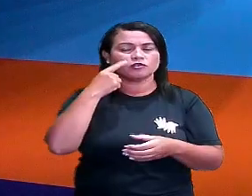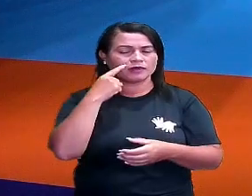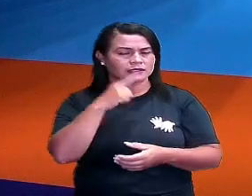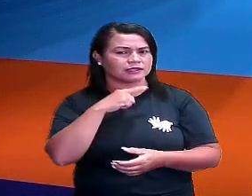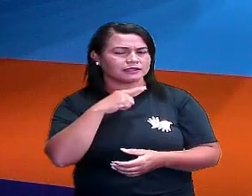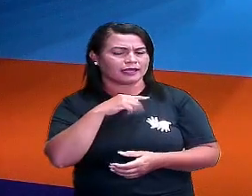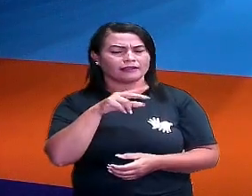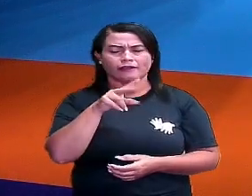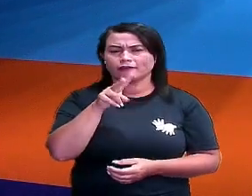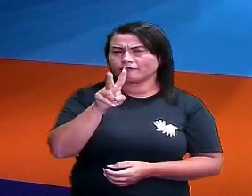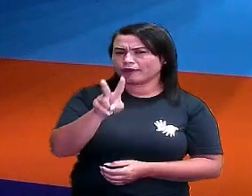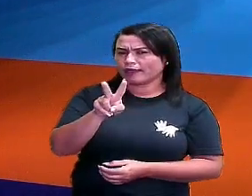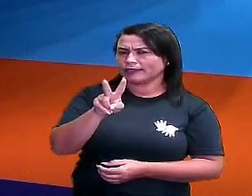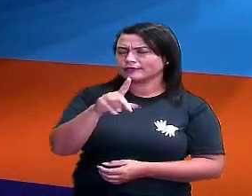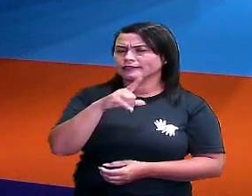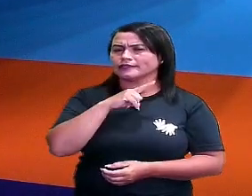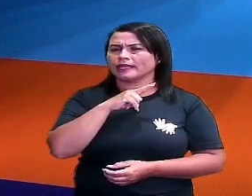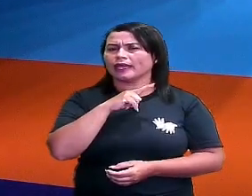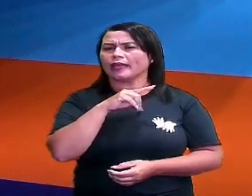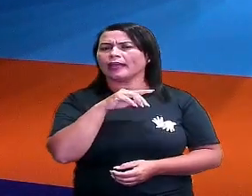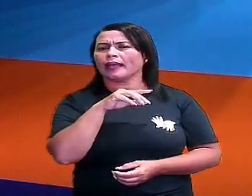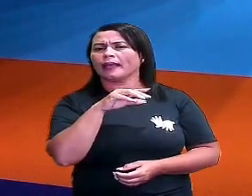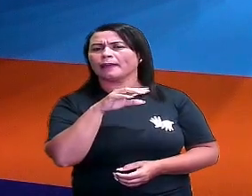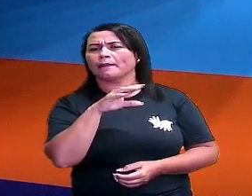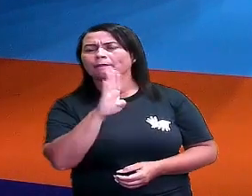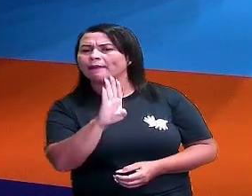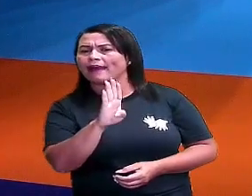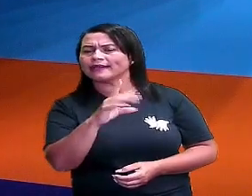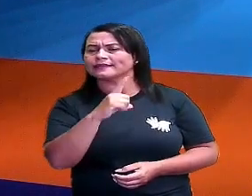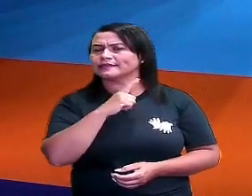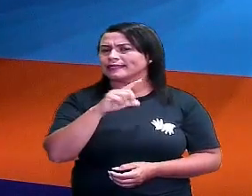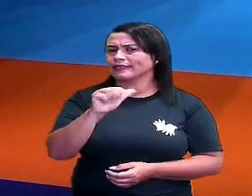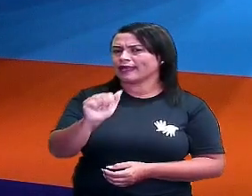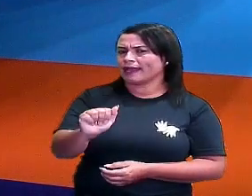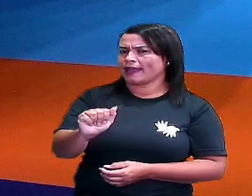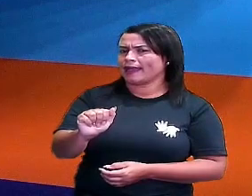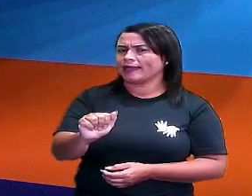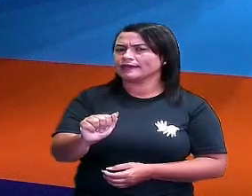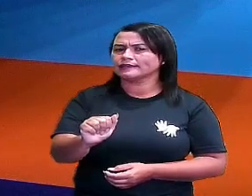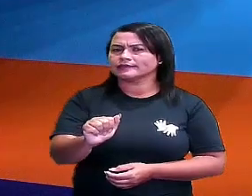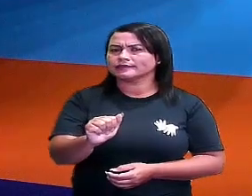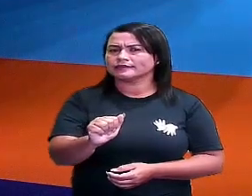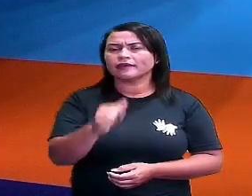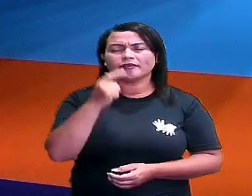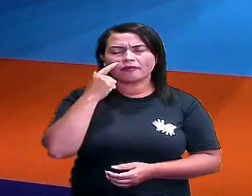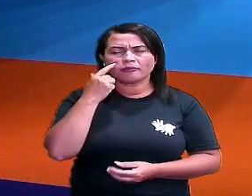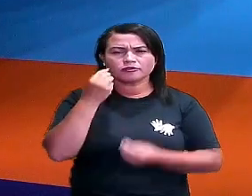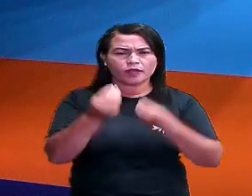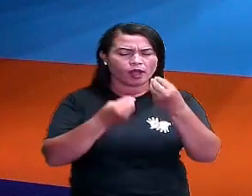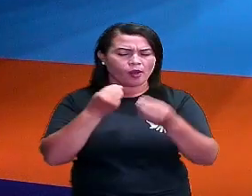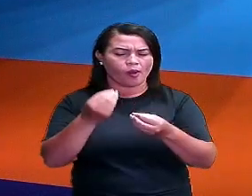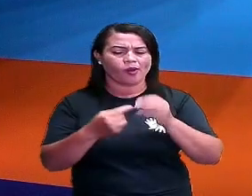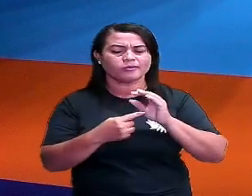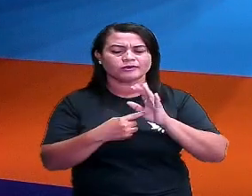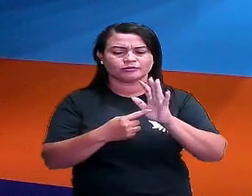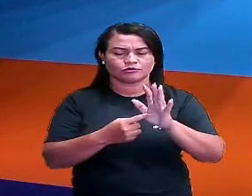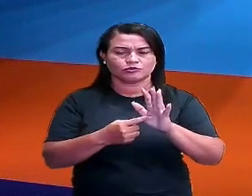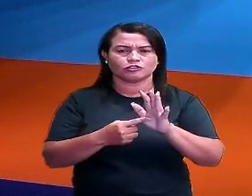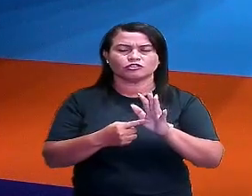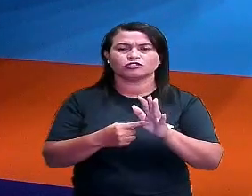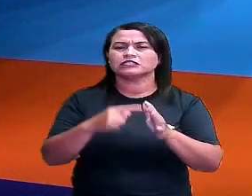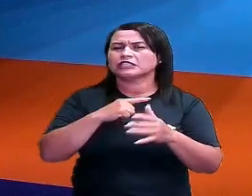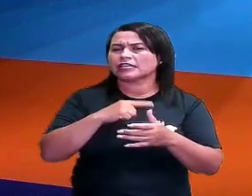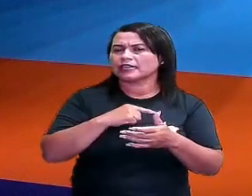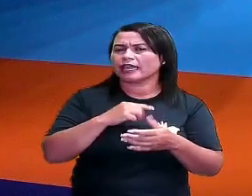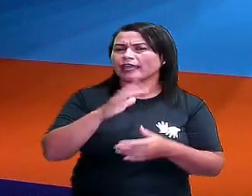ele tem vértice, se ele tem base, né? O que é que ele tem de aresta, o que é que ele tem de... Essa base aí representa alguma